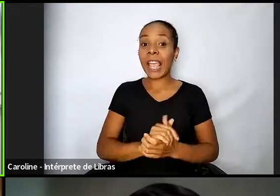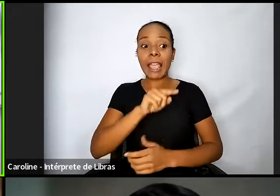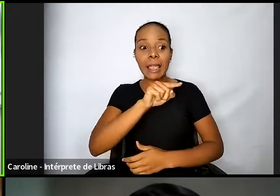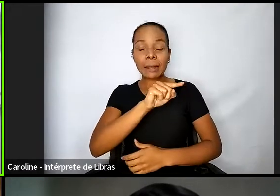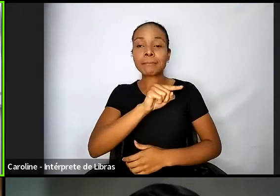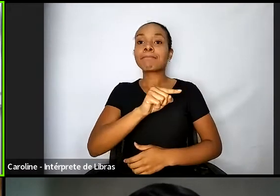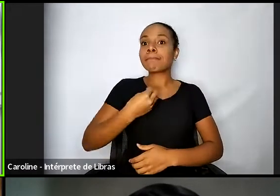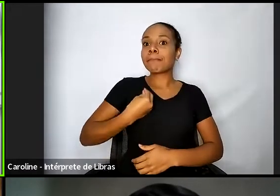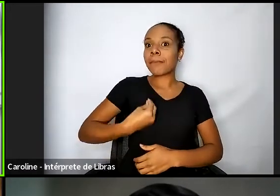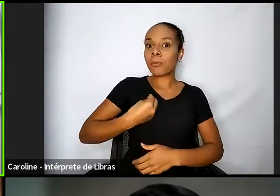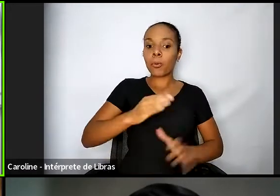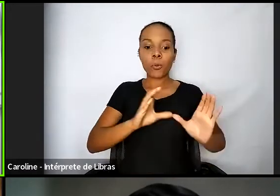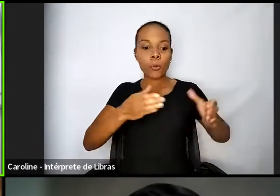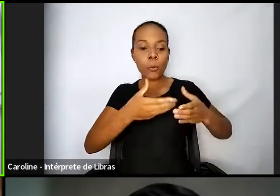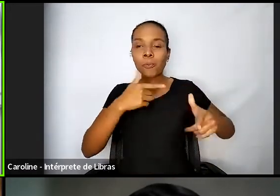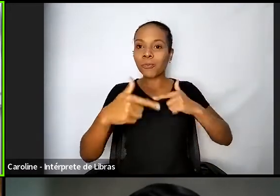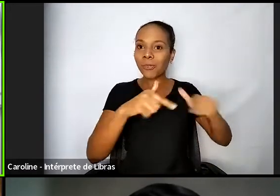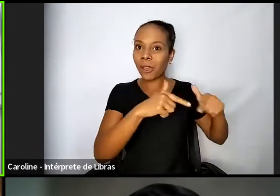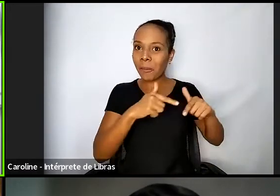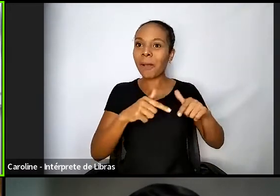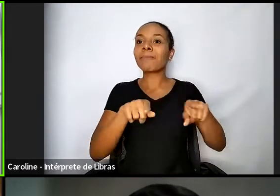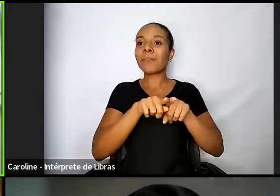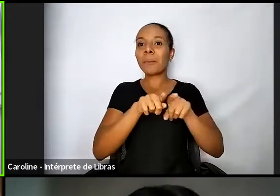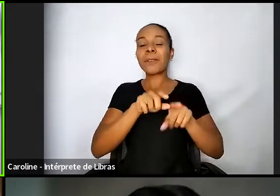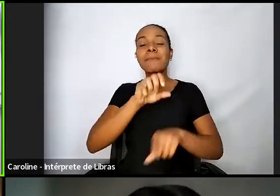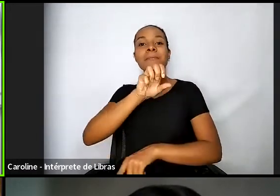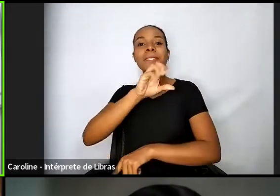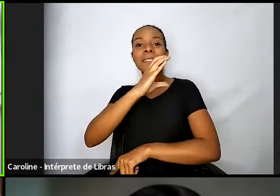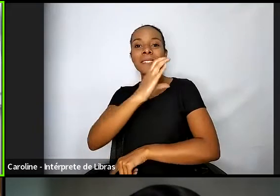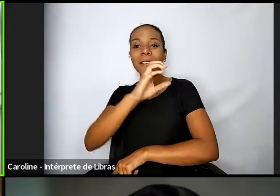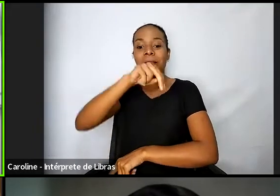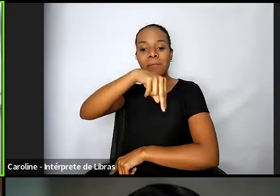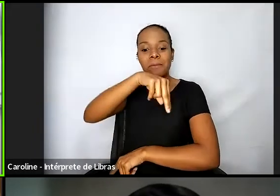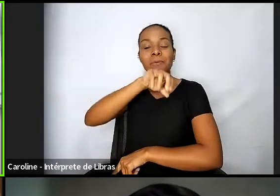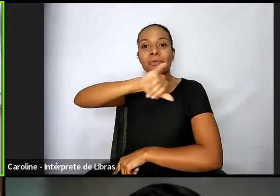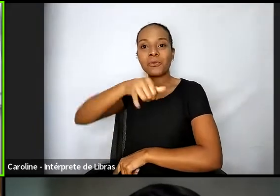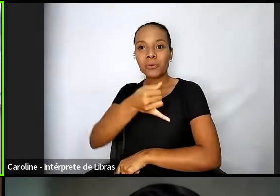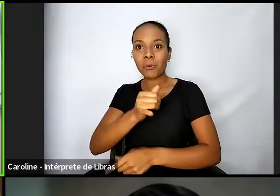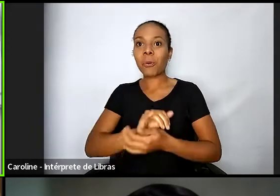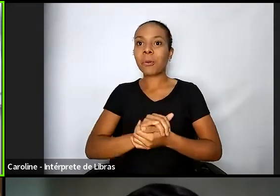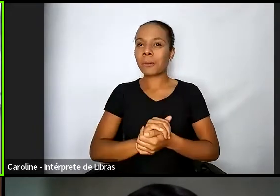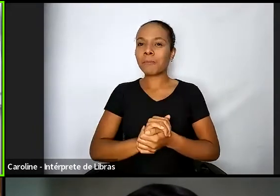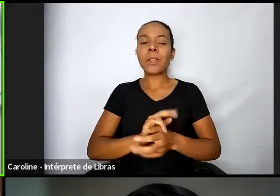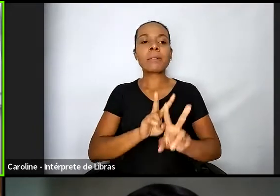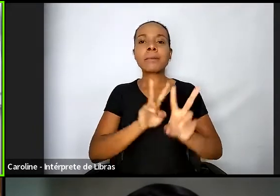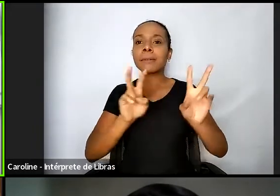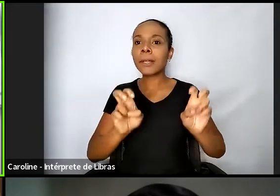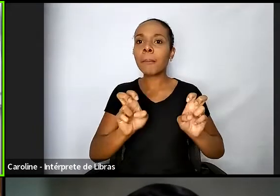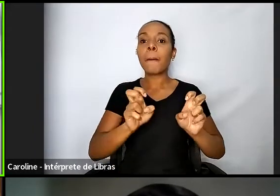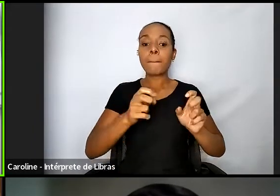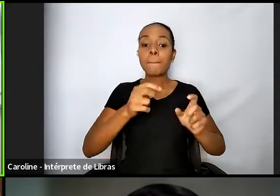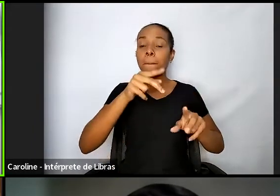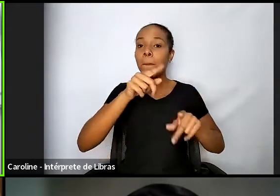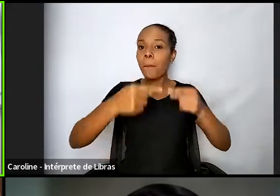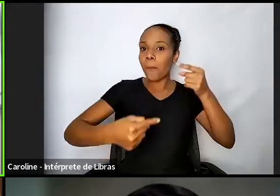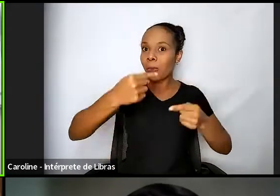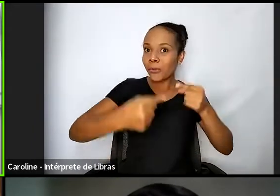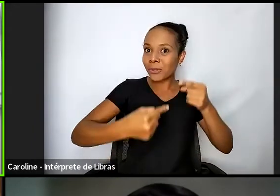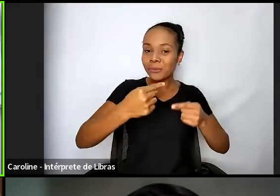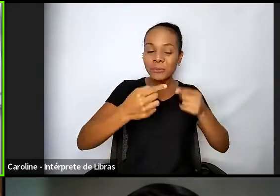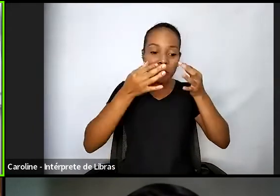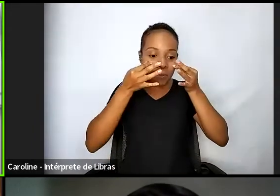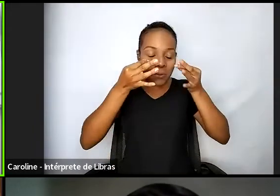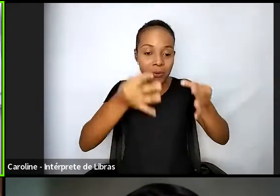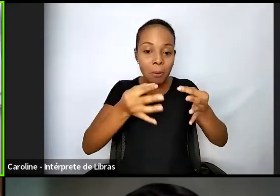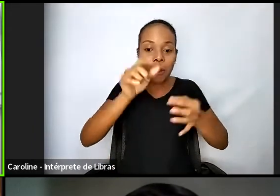grupo de trabalho criado pelo CNJ para estabelecer a Política Nacional de Atenção a Pessoas em Situação de